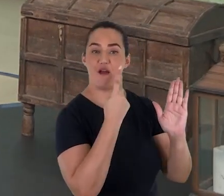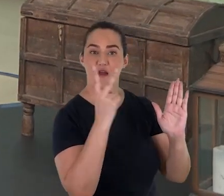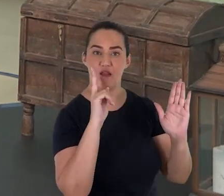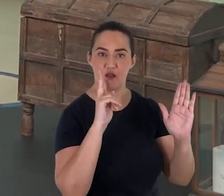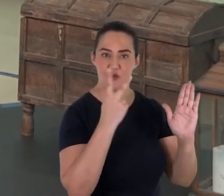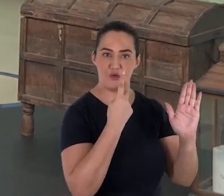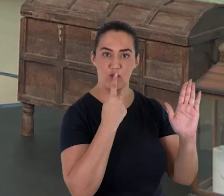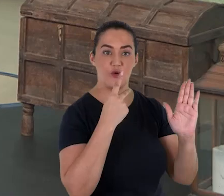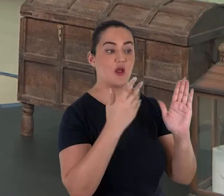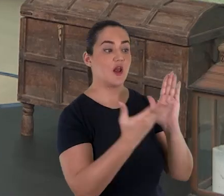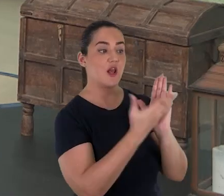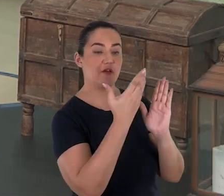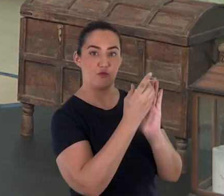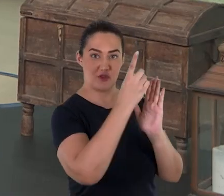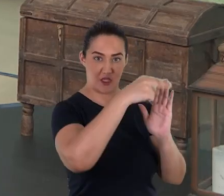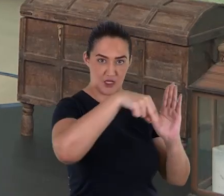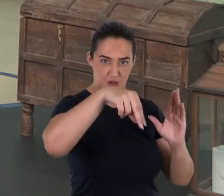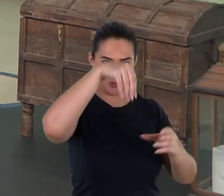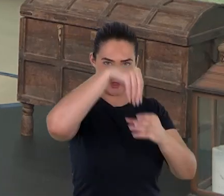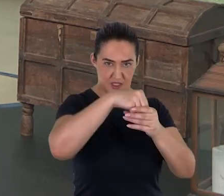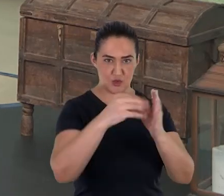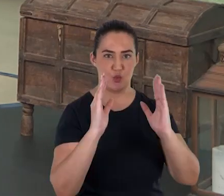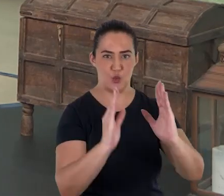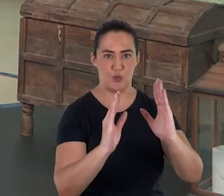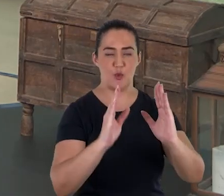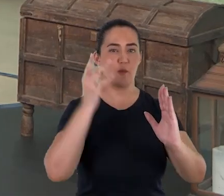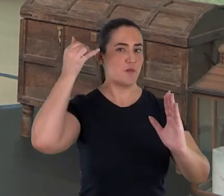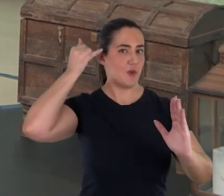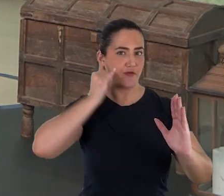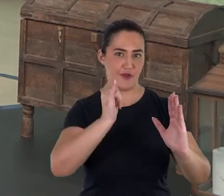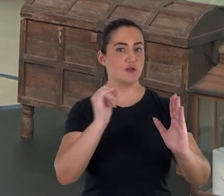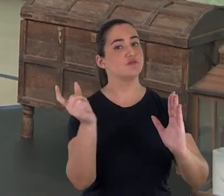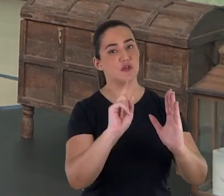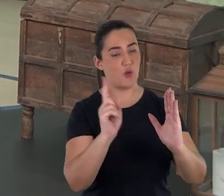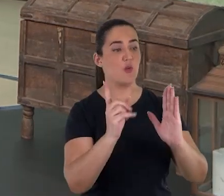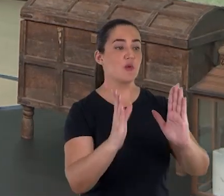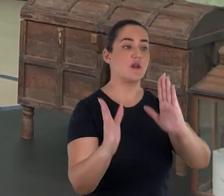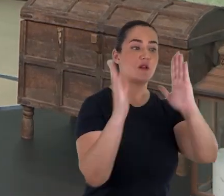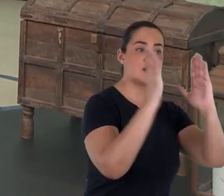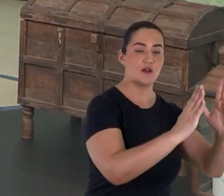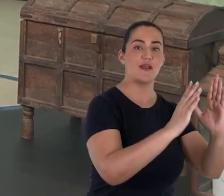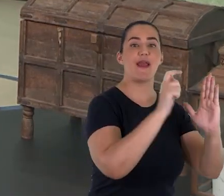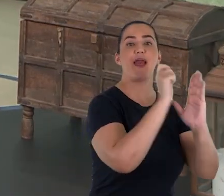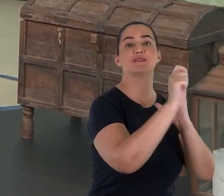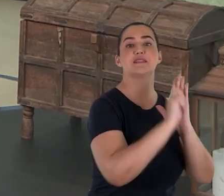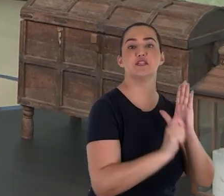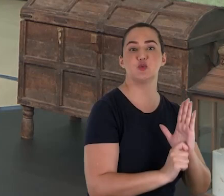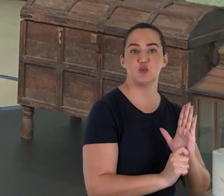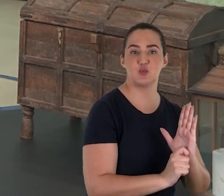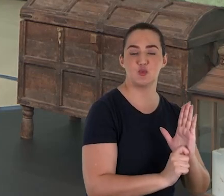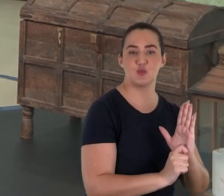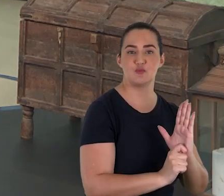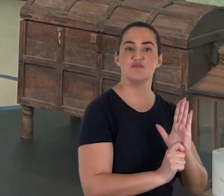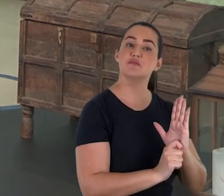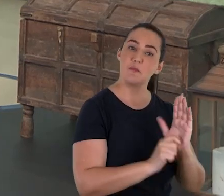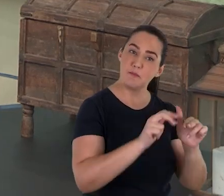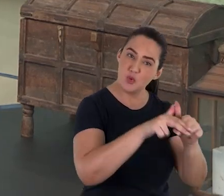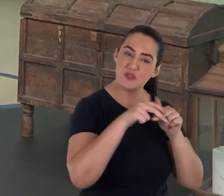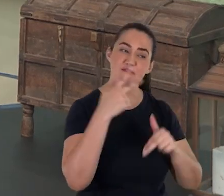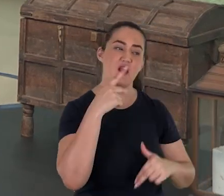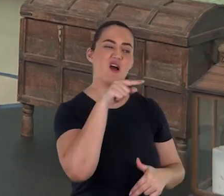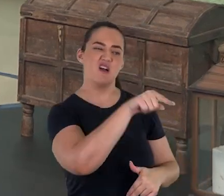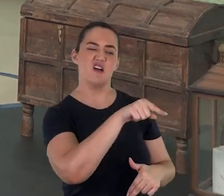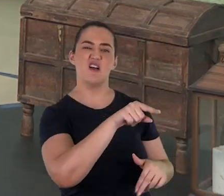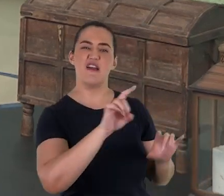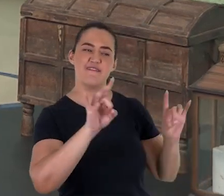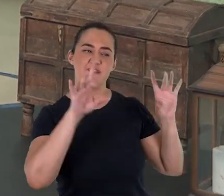ditos profetas, mas sim como entre os escritos. E, para muitos, esta seria uma evidência de que o livro